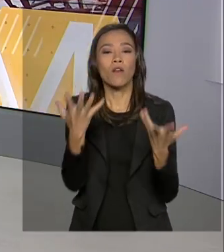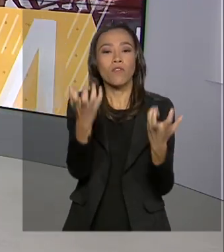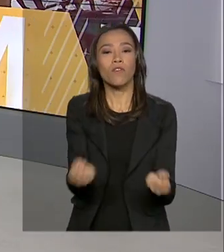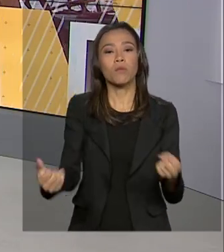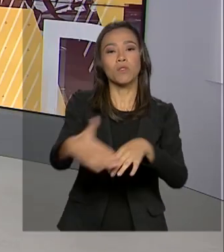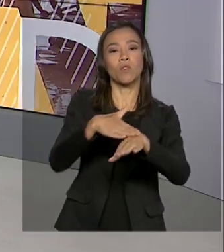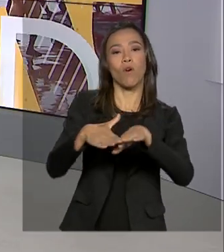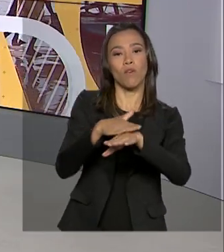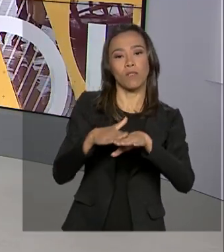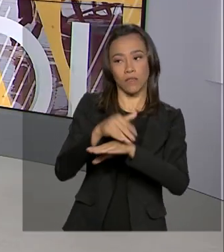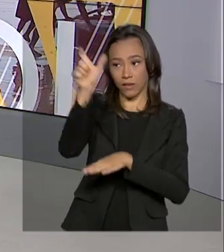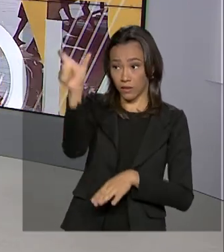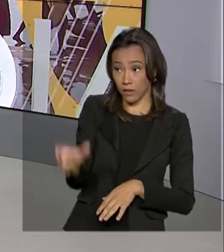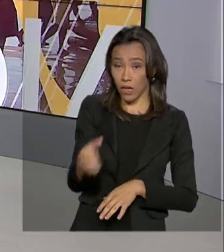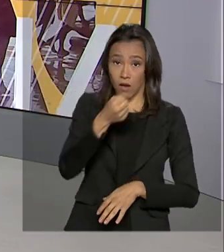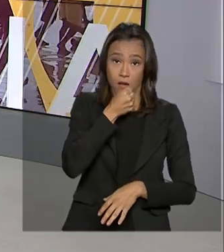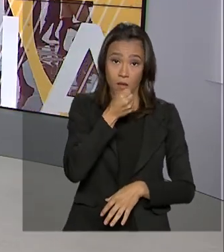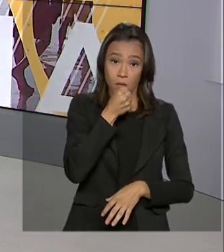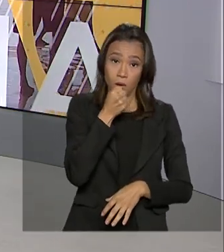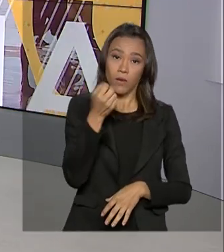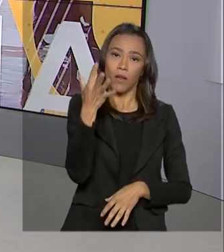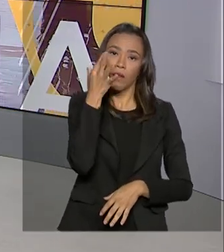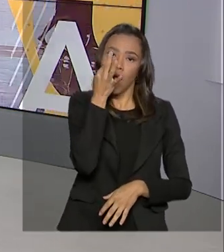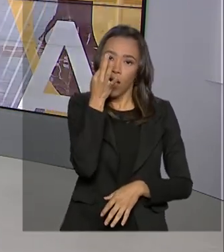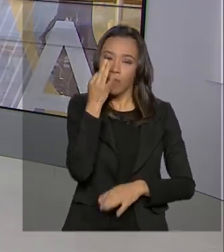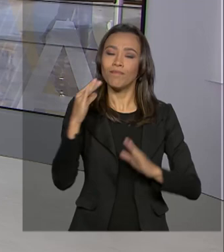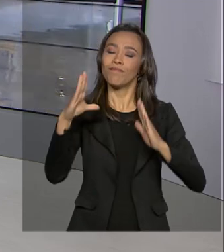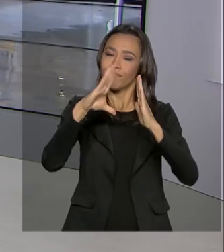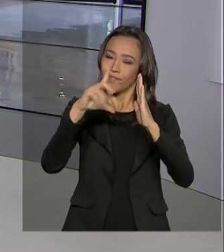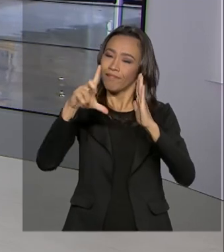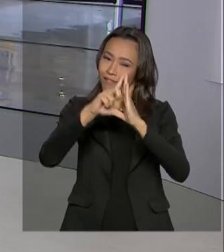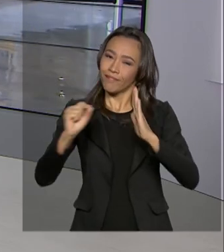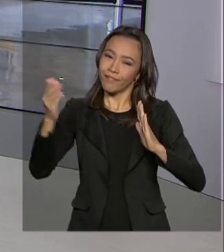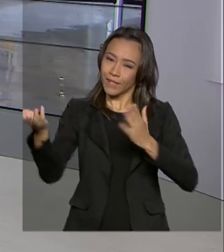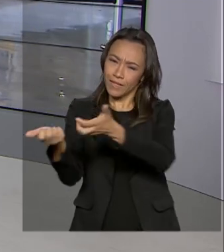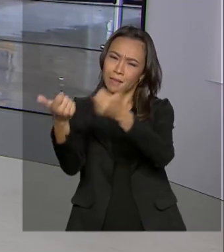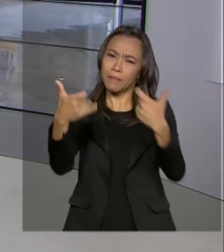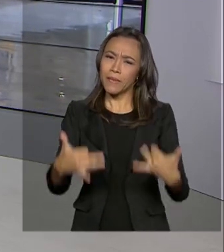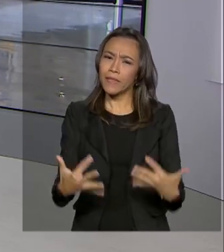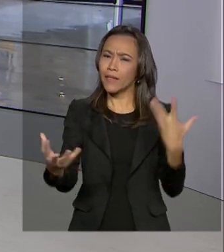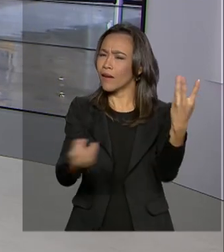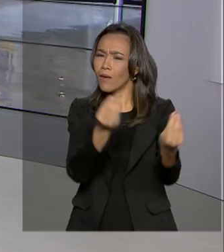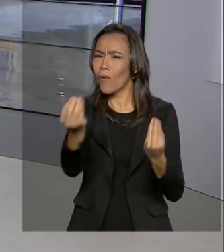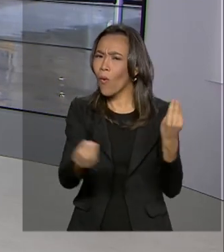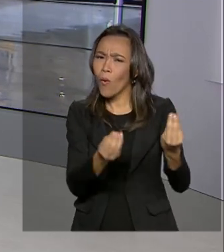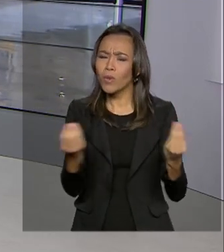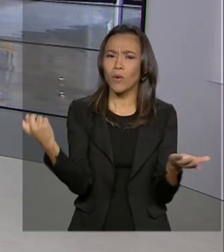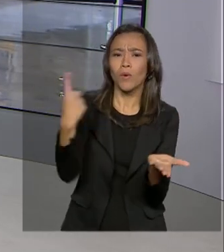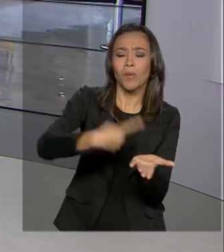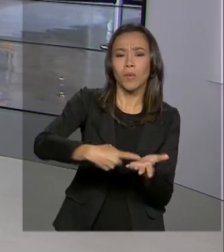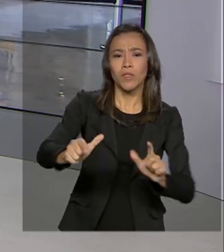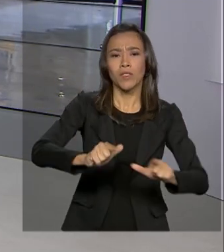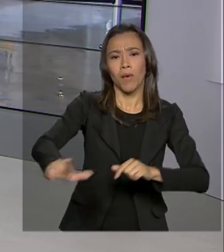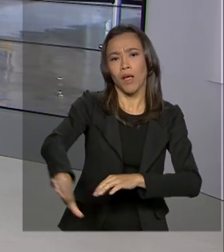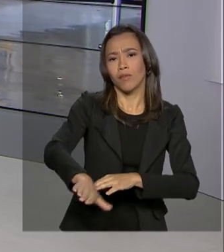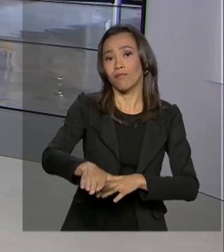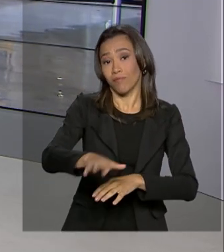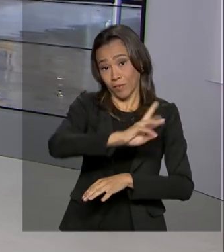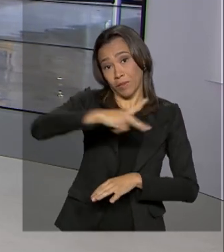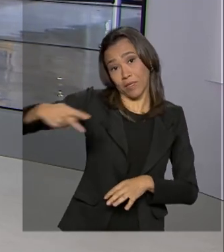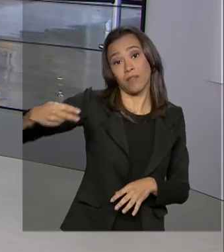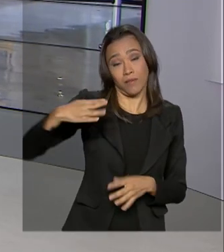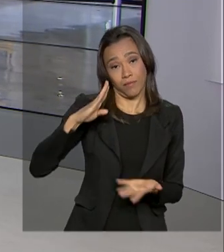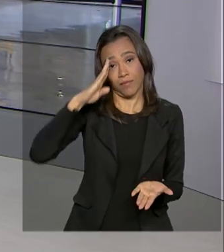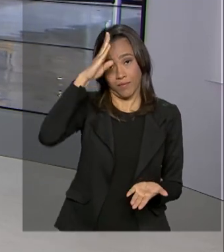conversar com a repórter Luciana Colares de Holanda. O dali está lá no Palácio Planalto e conta para a gente como é que está a agenda do presidente. Bom dia, Lu.